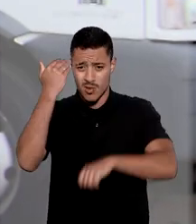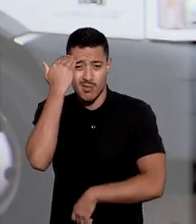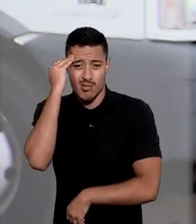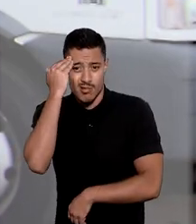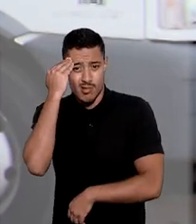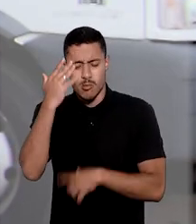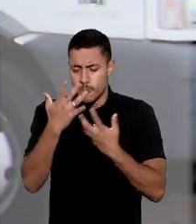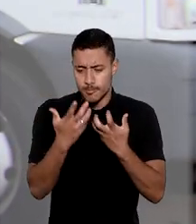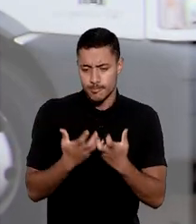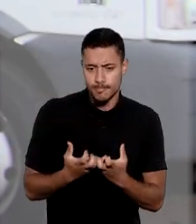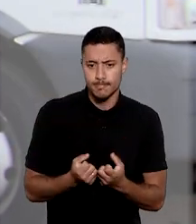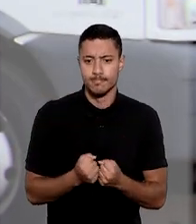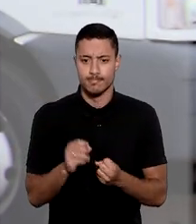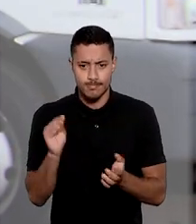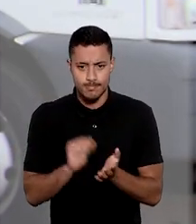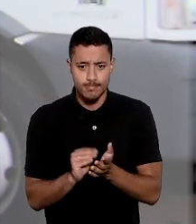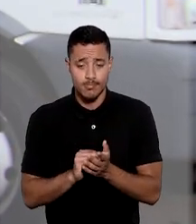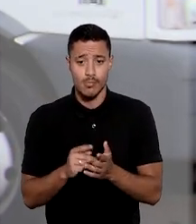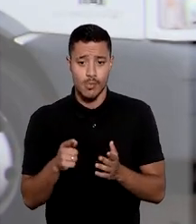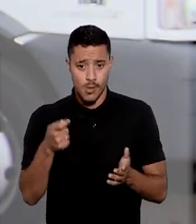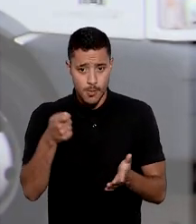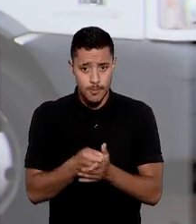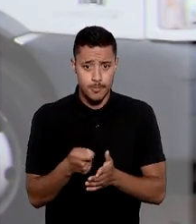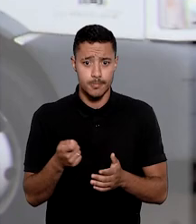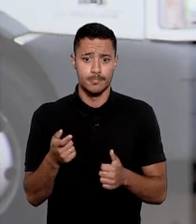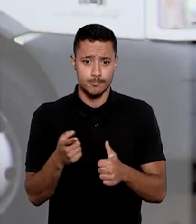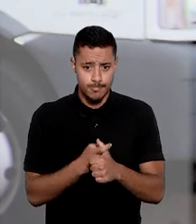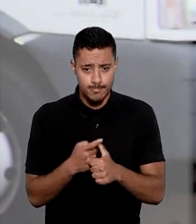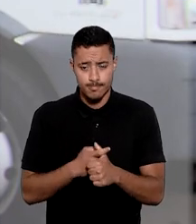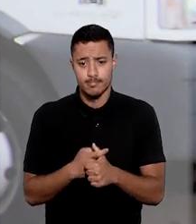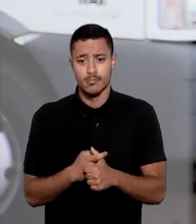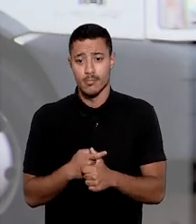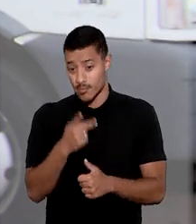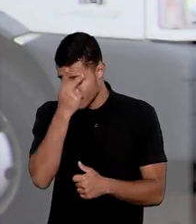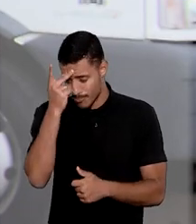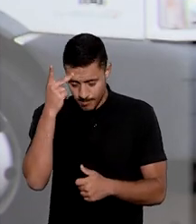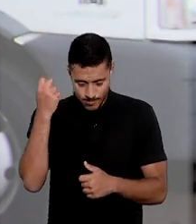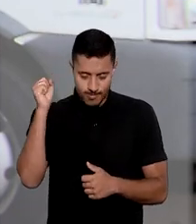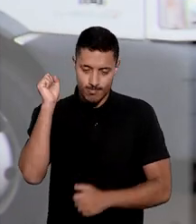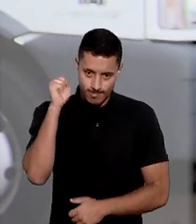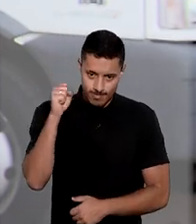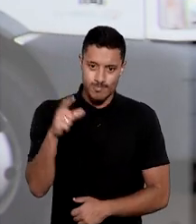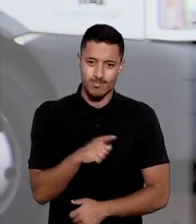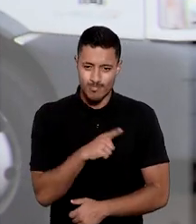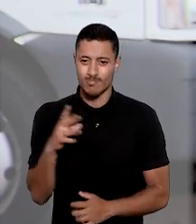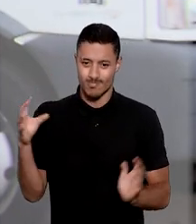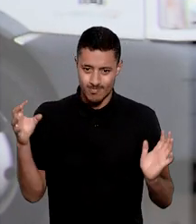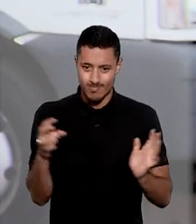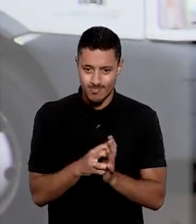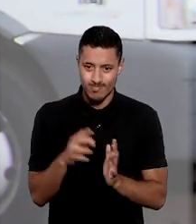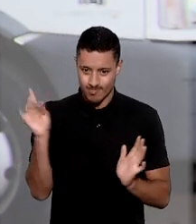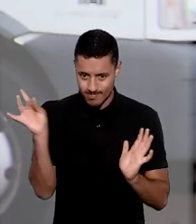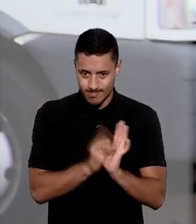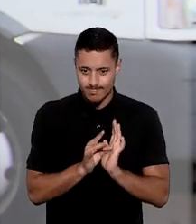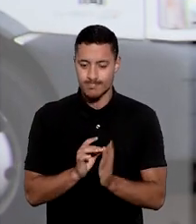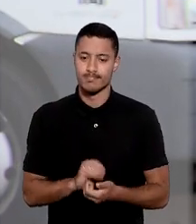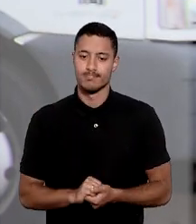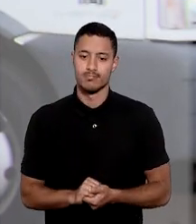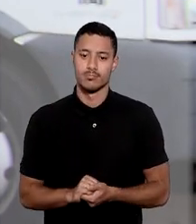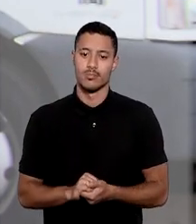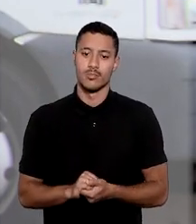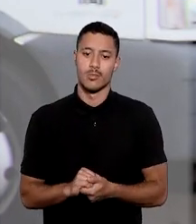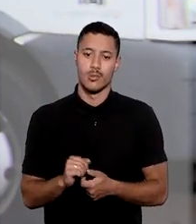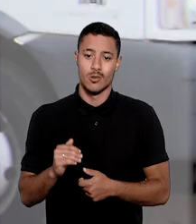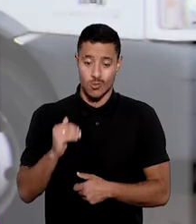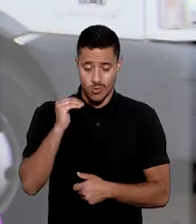só seria admissível isenção do imposto apenas para as pessoas que efetivamente tenham AIDS, não bastando, como no